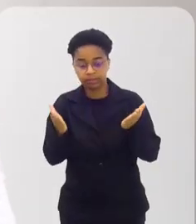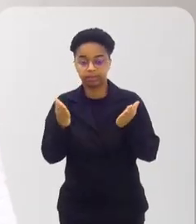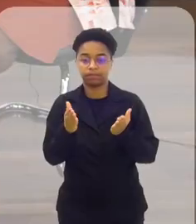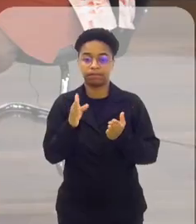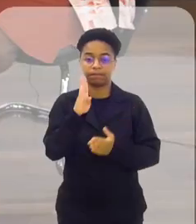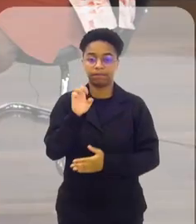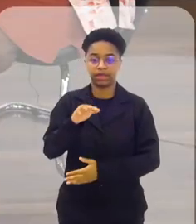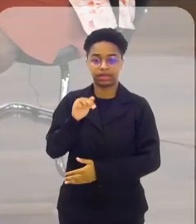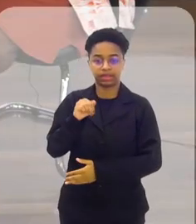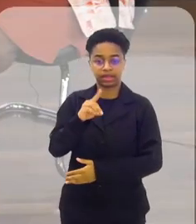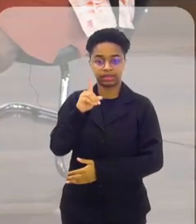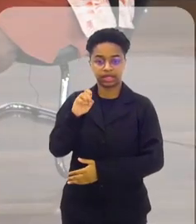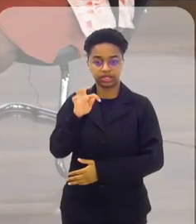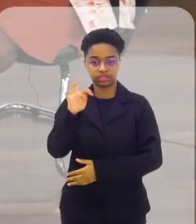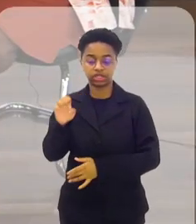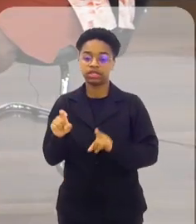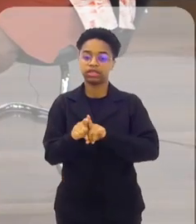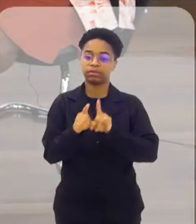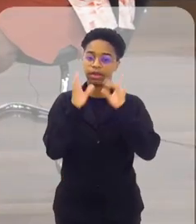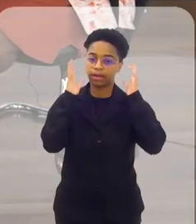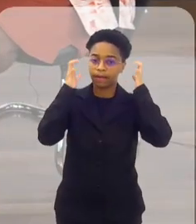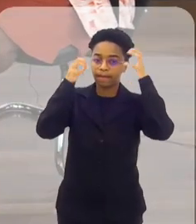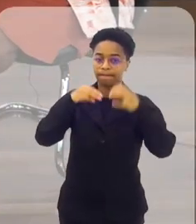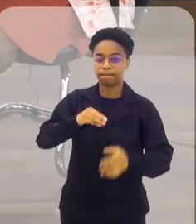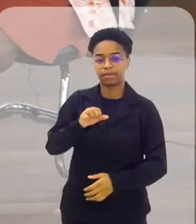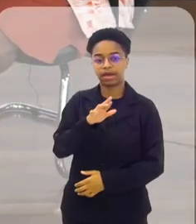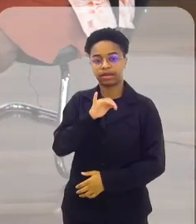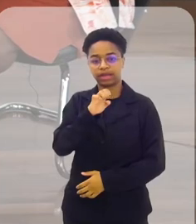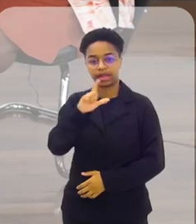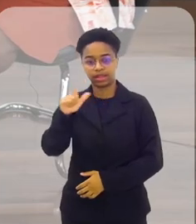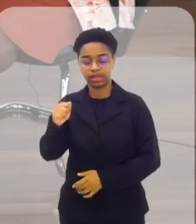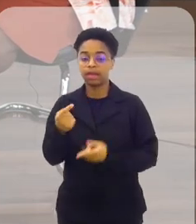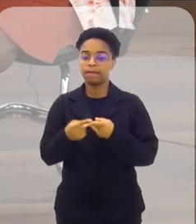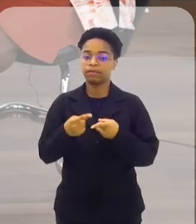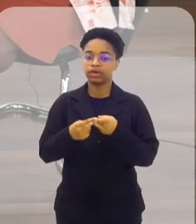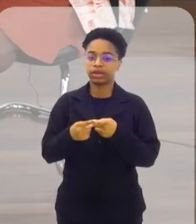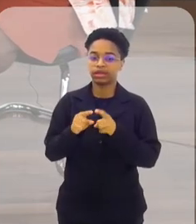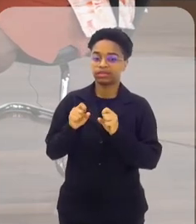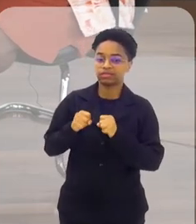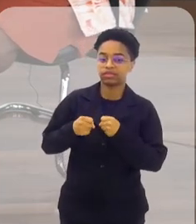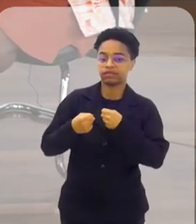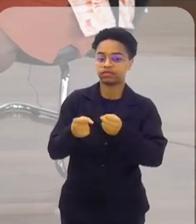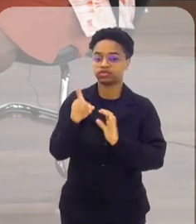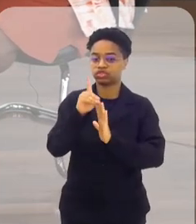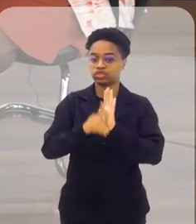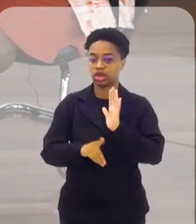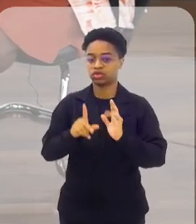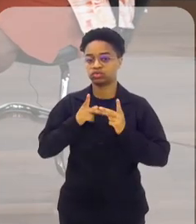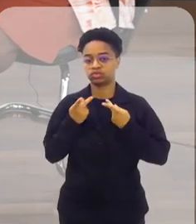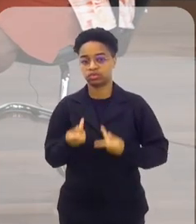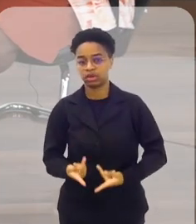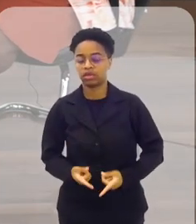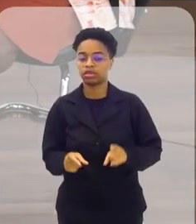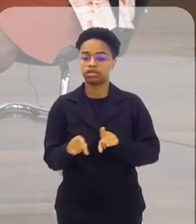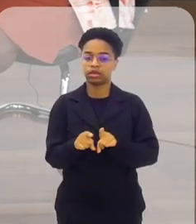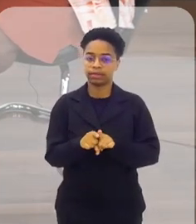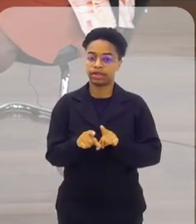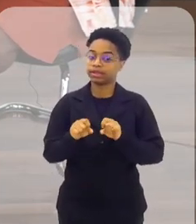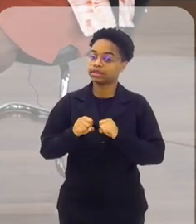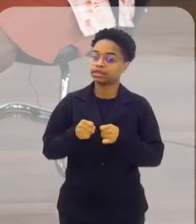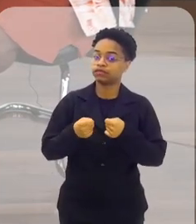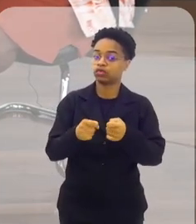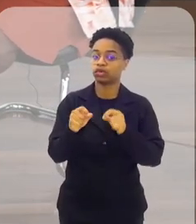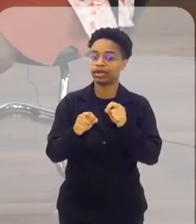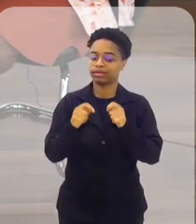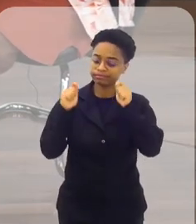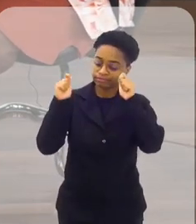de Marielle Franco, o que foram defensoras dos direitos humanos, defensoras também da possibilidade de